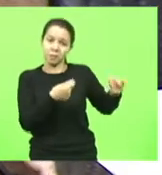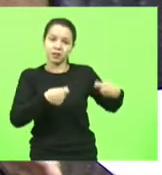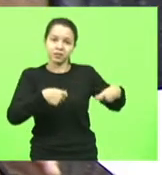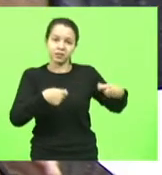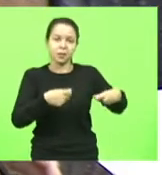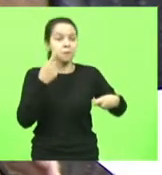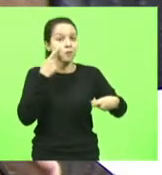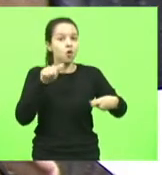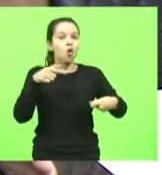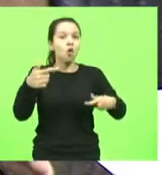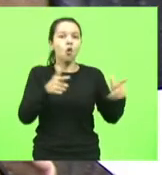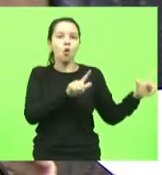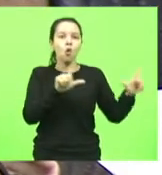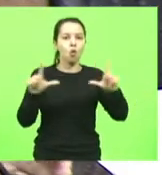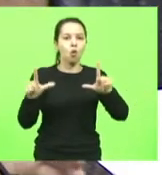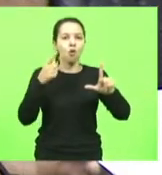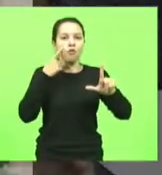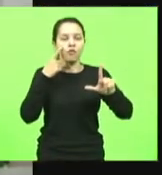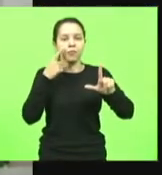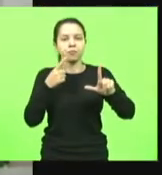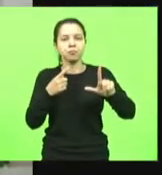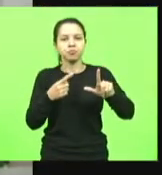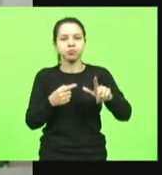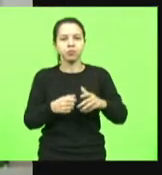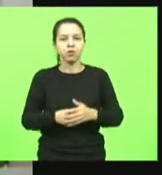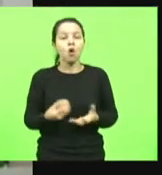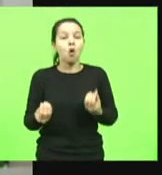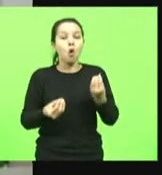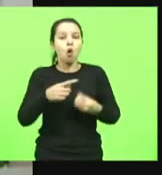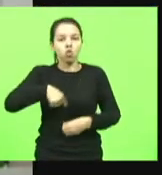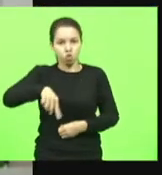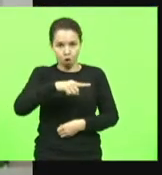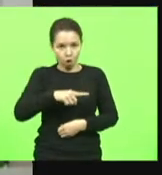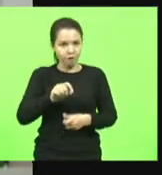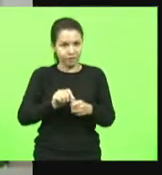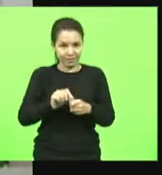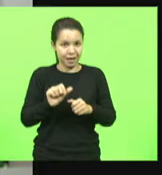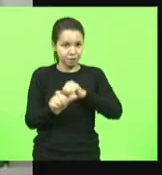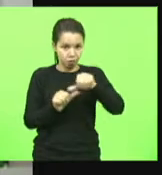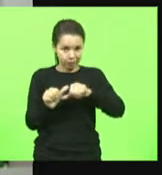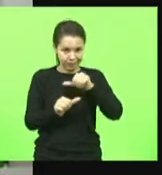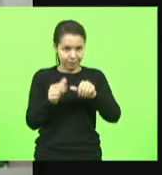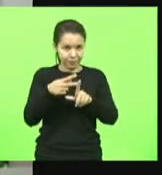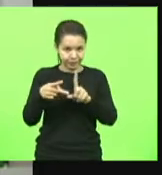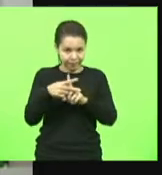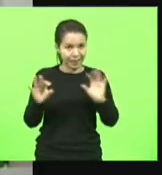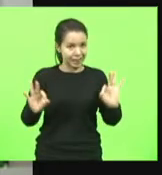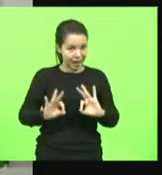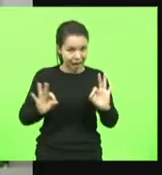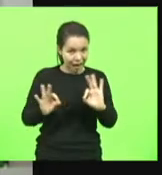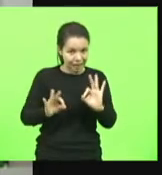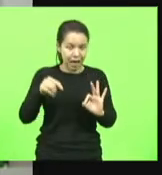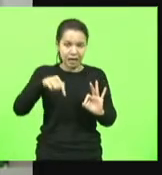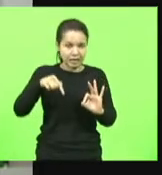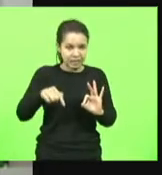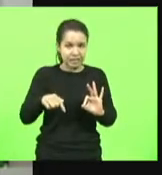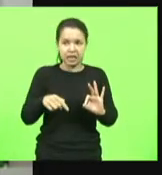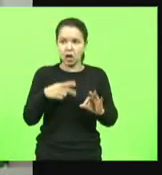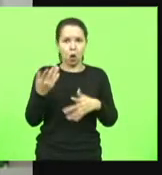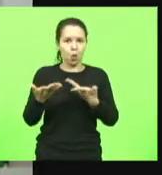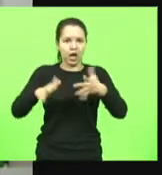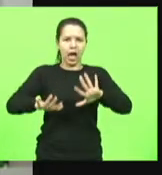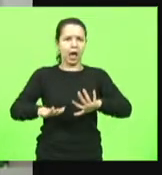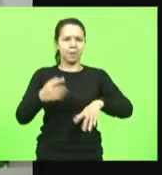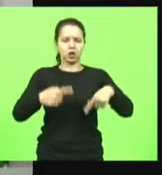slide, por favor. E agora está vindo. Como nós não fazemos reforma previdenciária, aqui ninguém mais quer tocar nesse